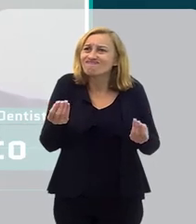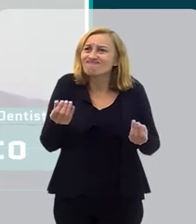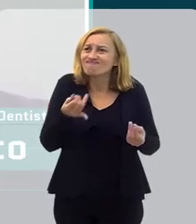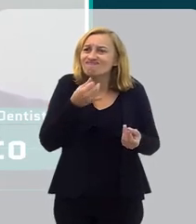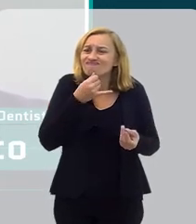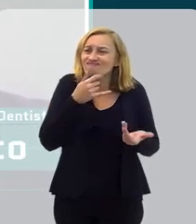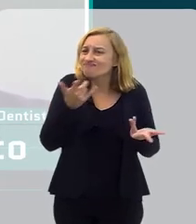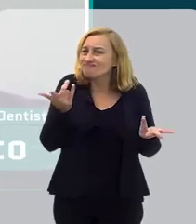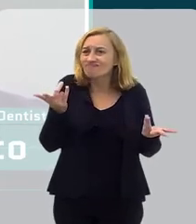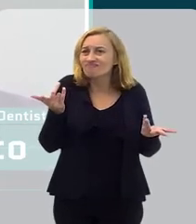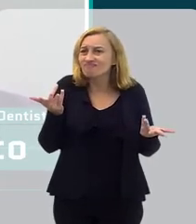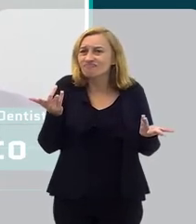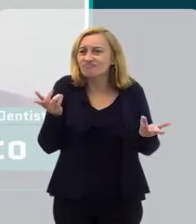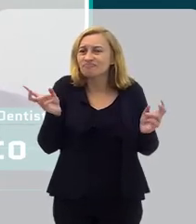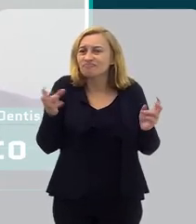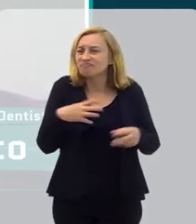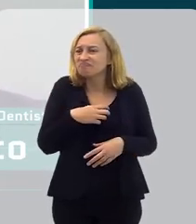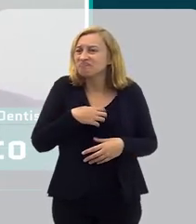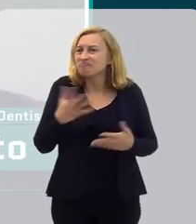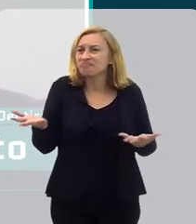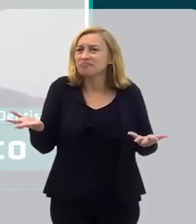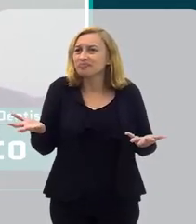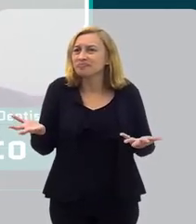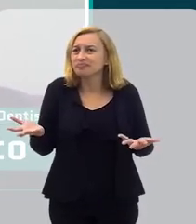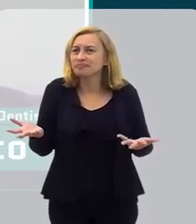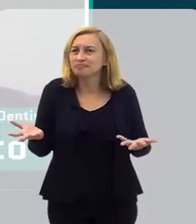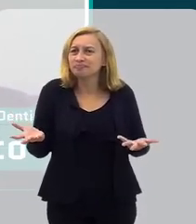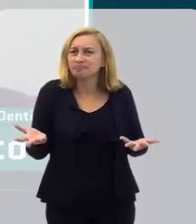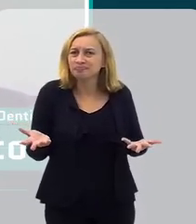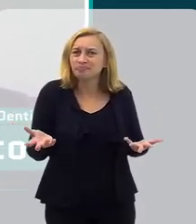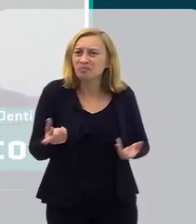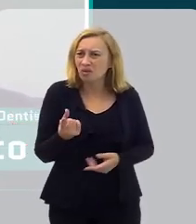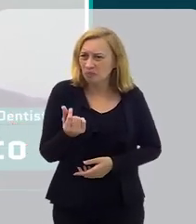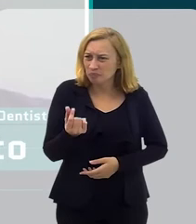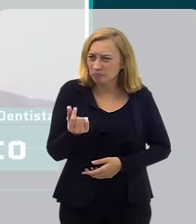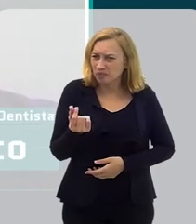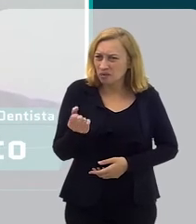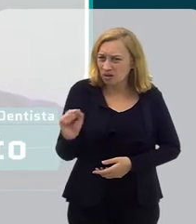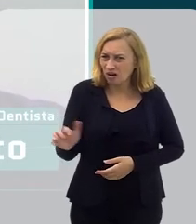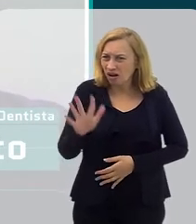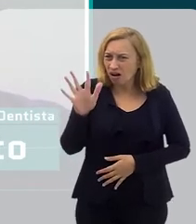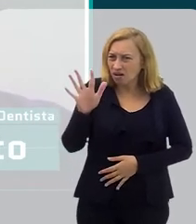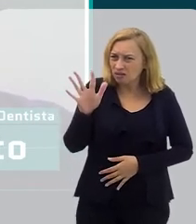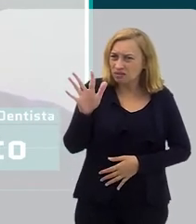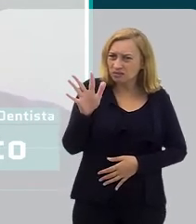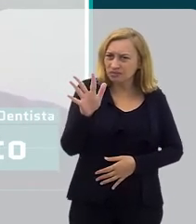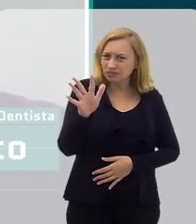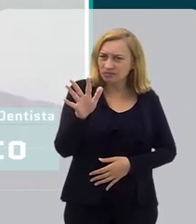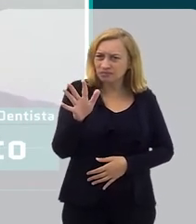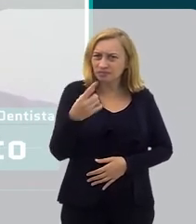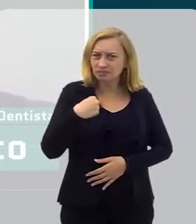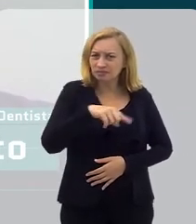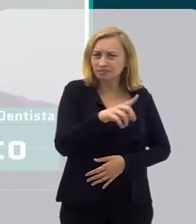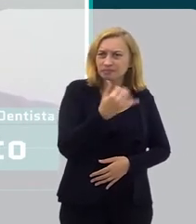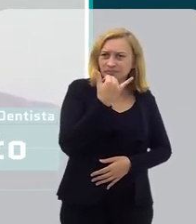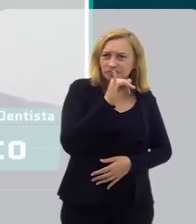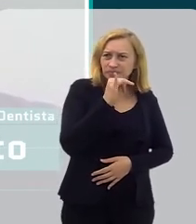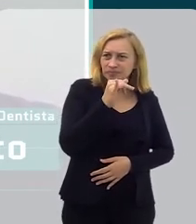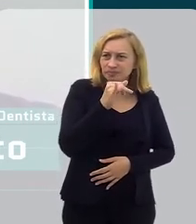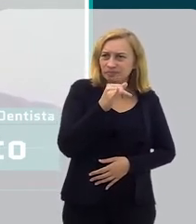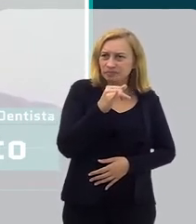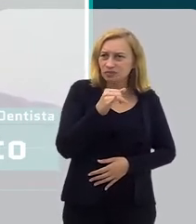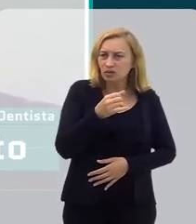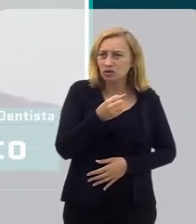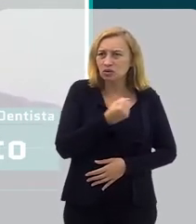tão dispare nesse sentido? É o preço? É muito caro ir ao dentista?